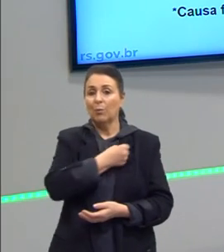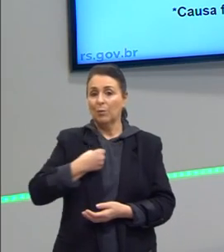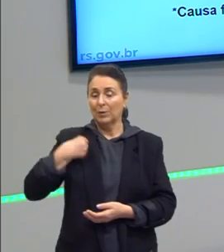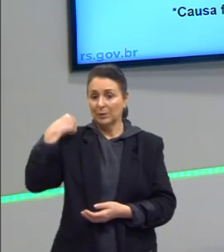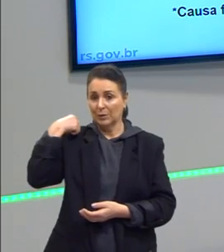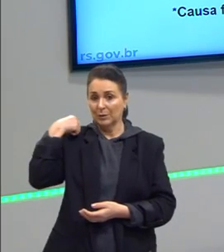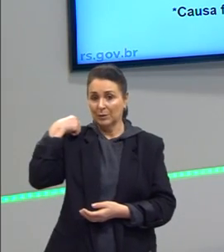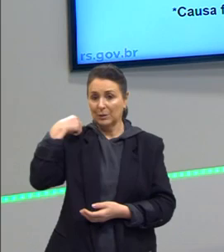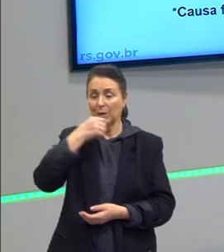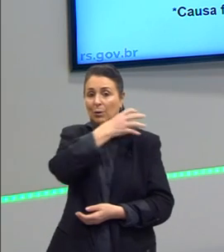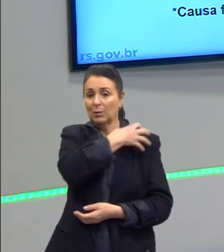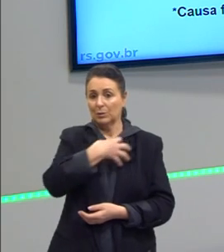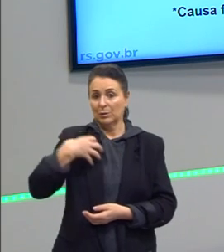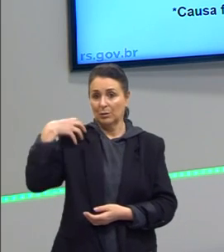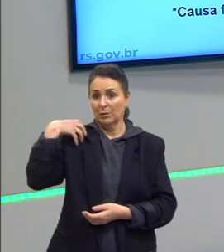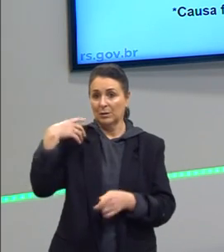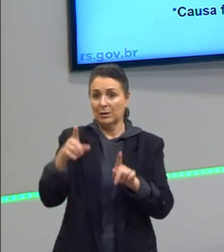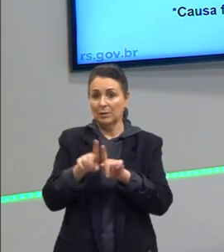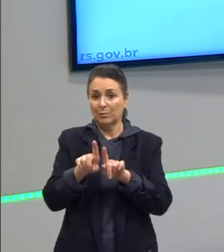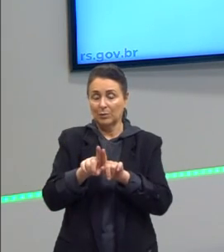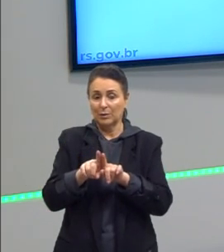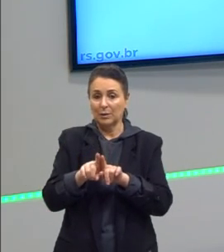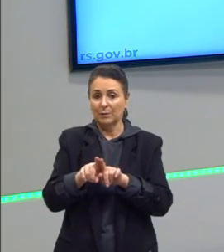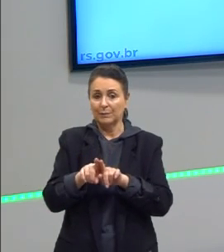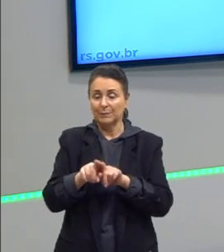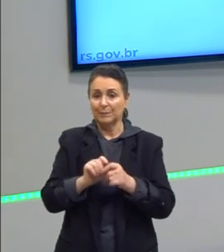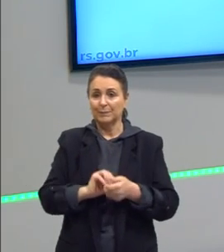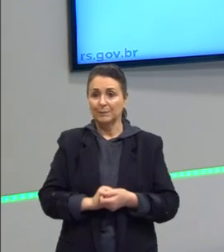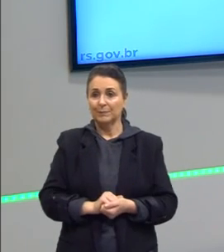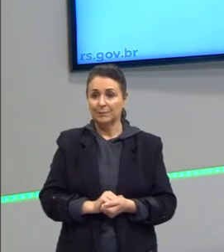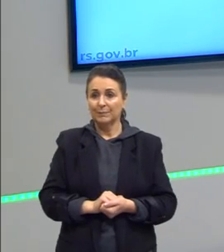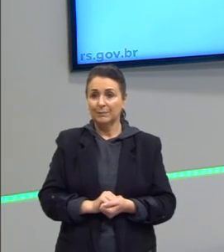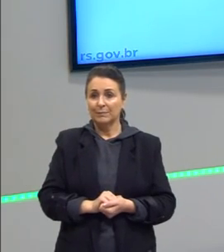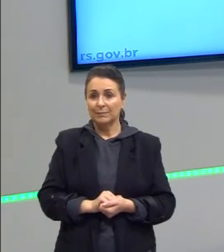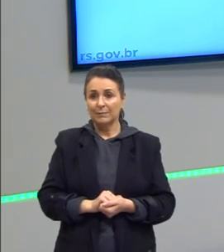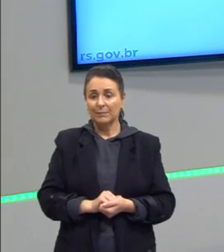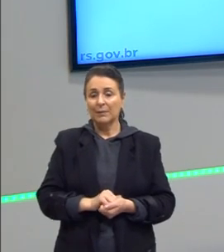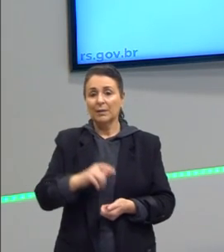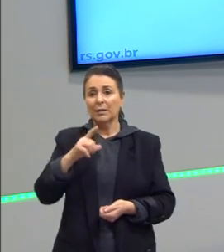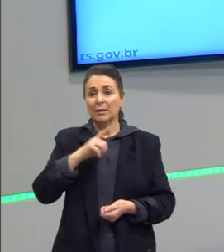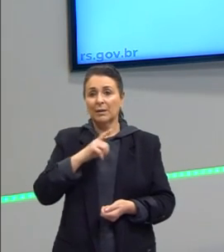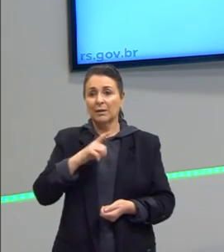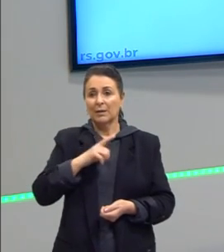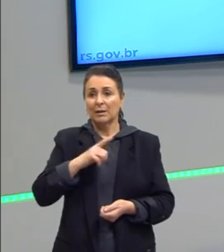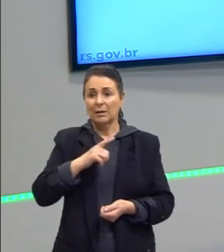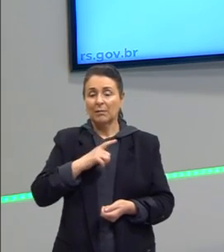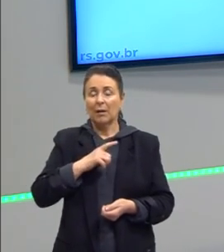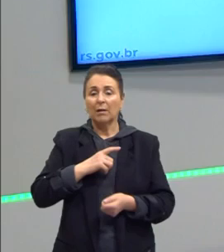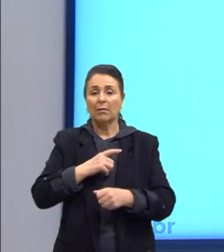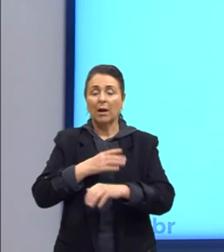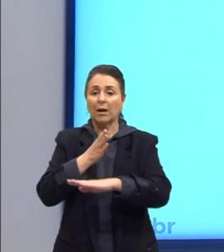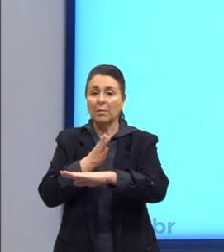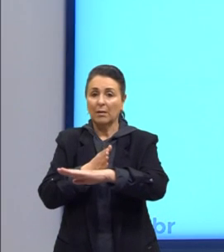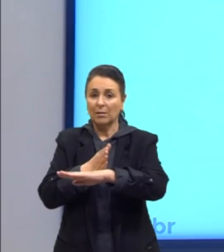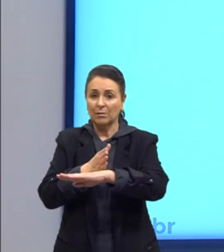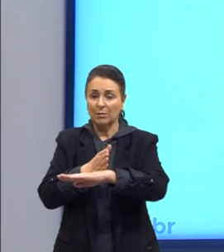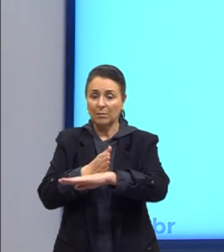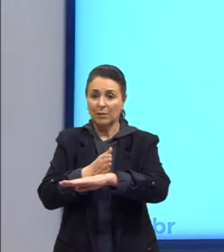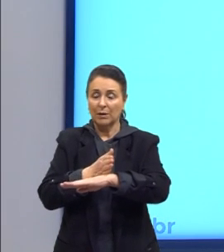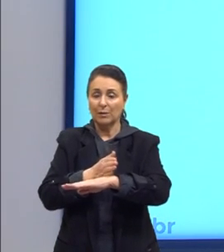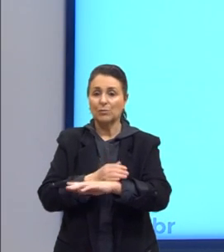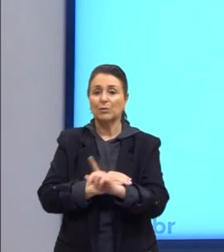metafísica está no próprio ser, não está além do ser. Nós temos, então, durante a Idade Média, a metafísica